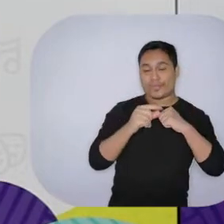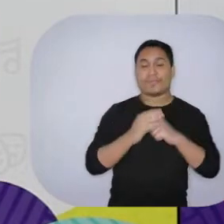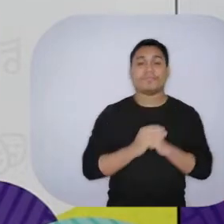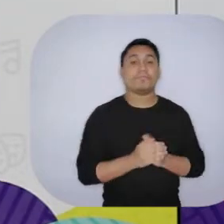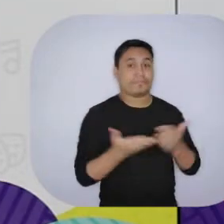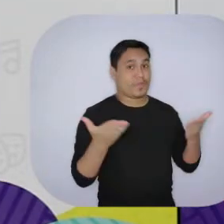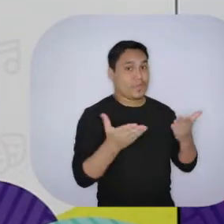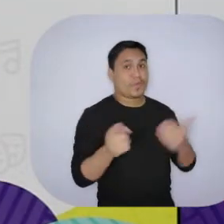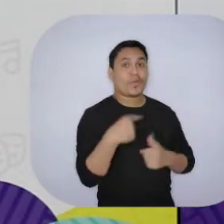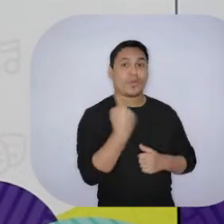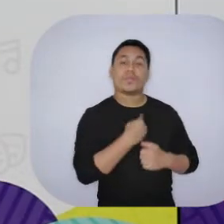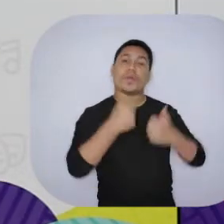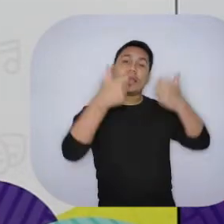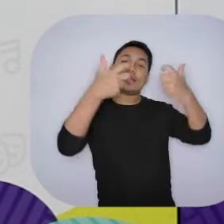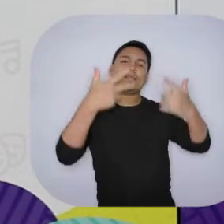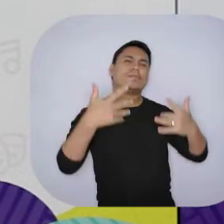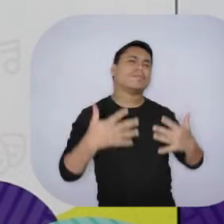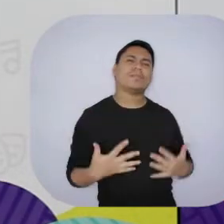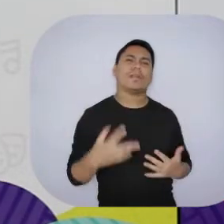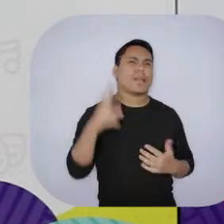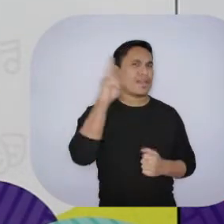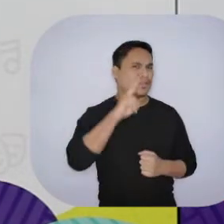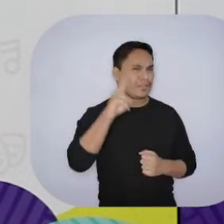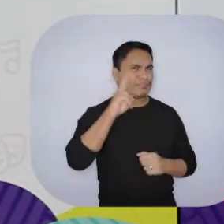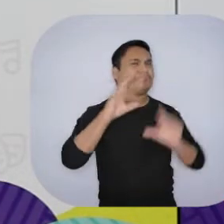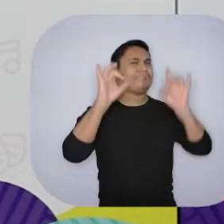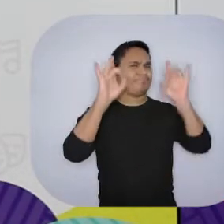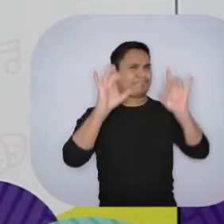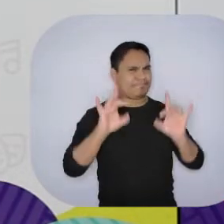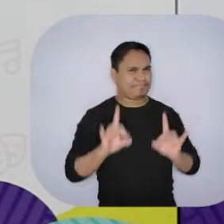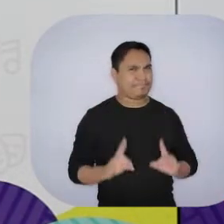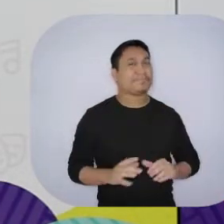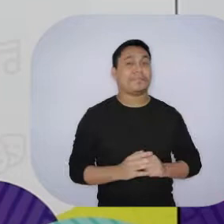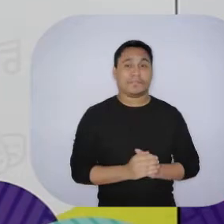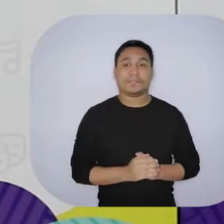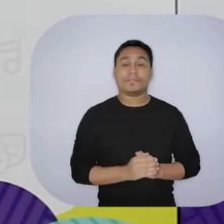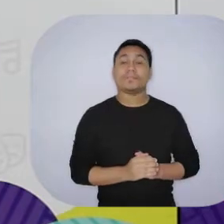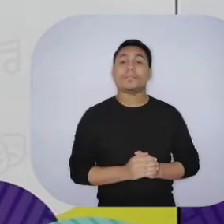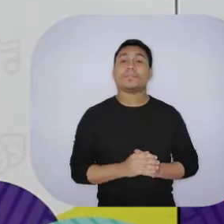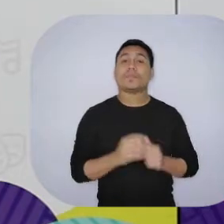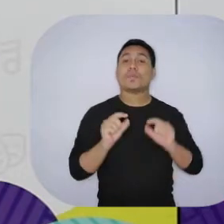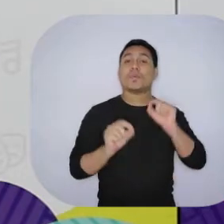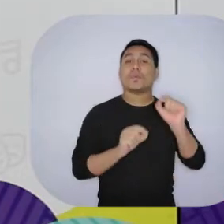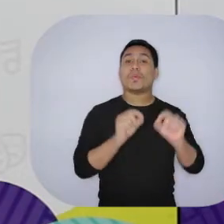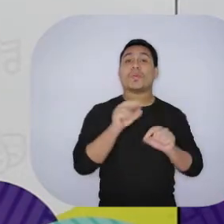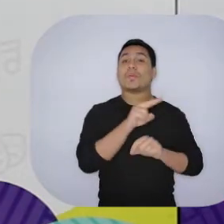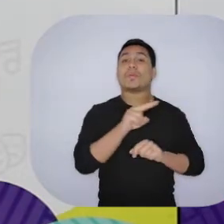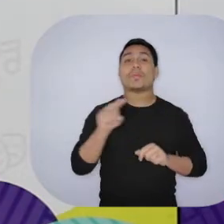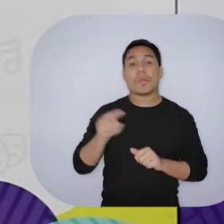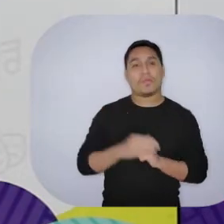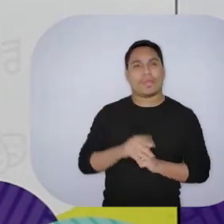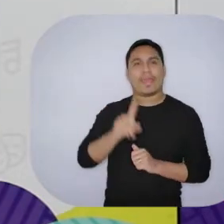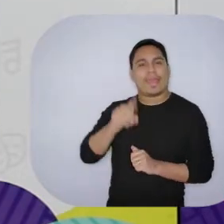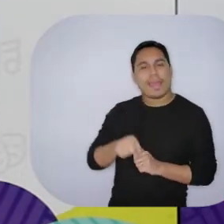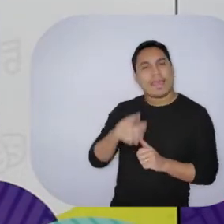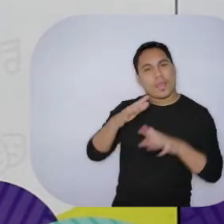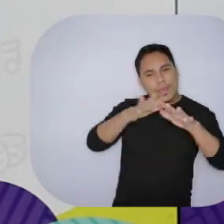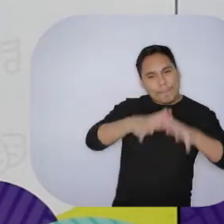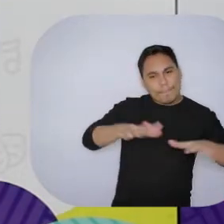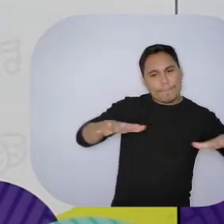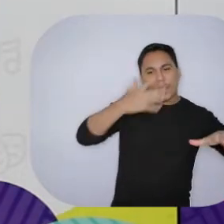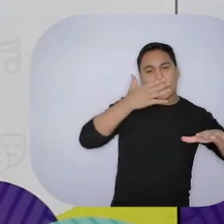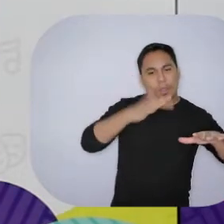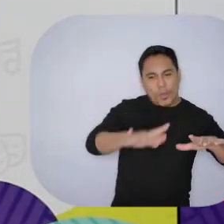Unifor. Hoje nós vamos trazer para vocês duas contações de histórias incríveis com o espetáculo Entre